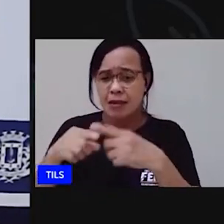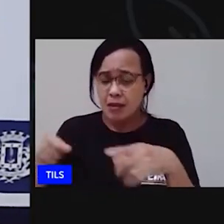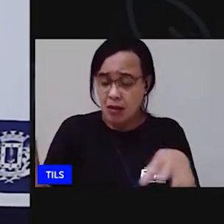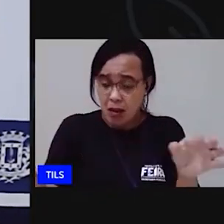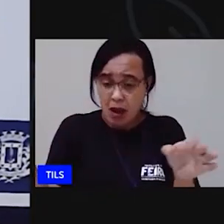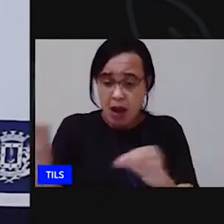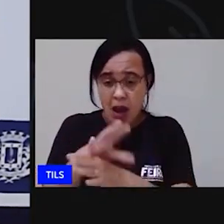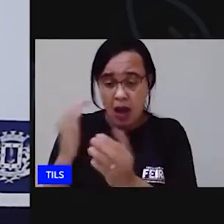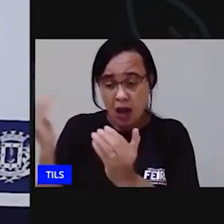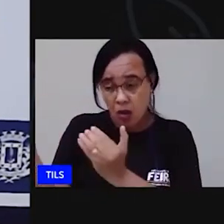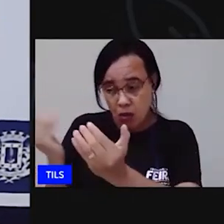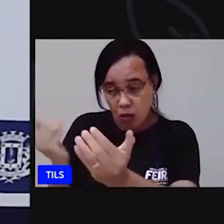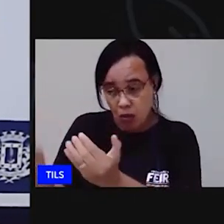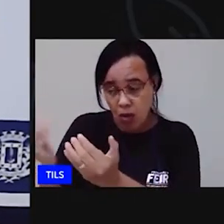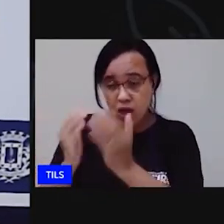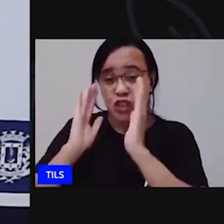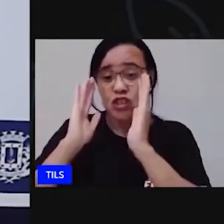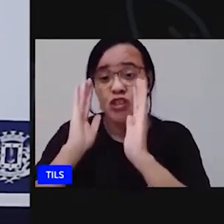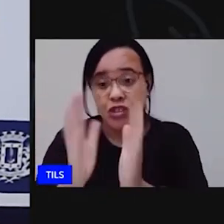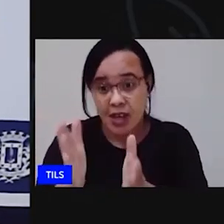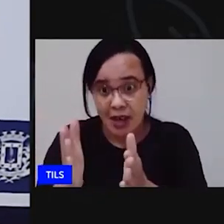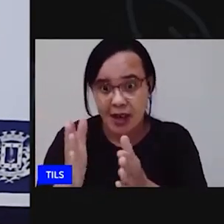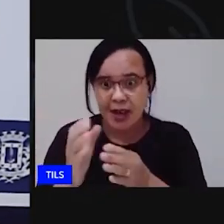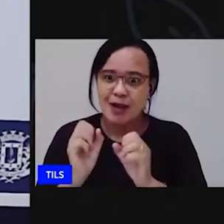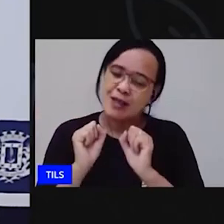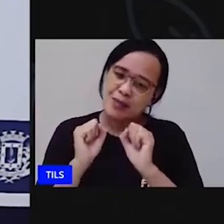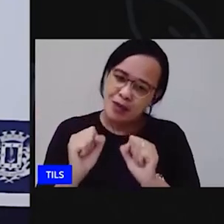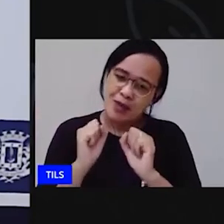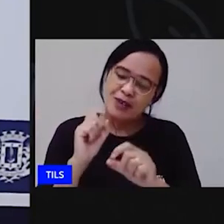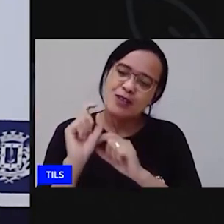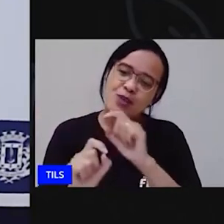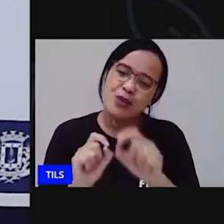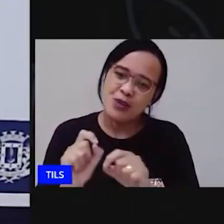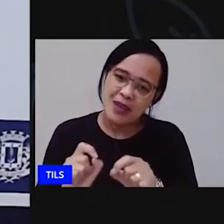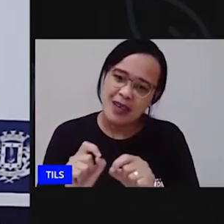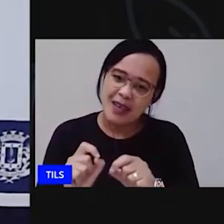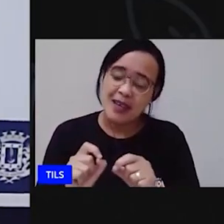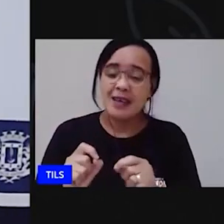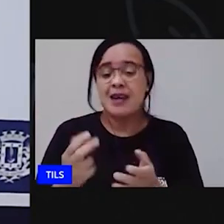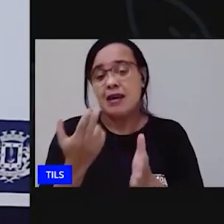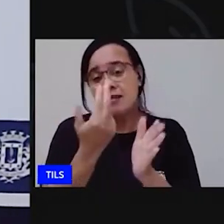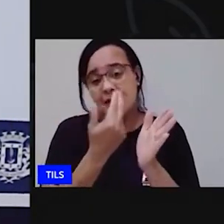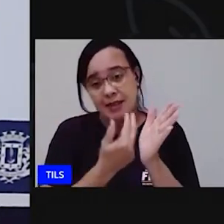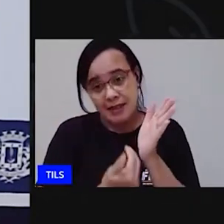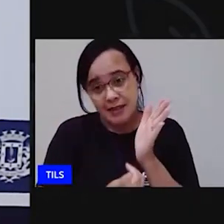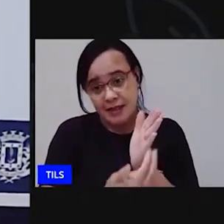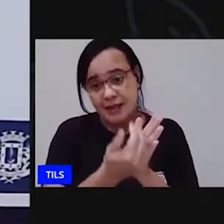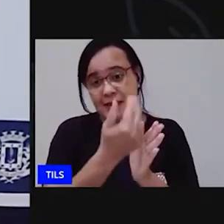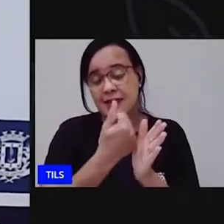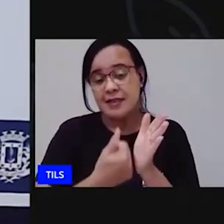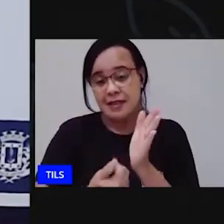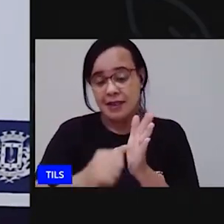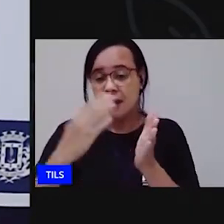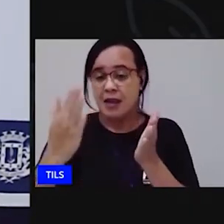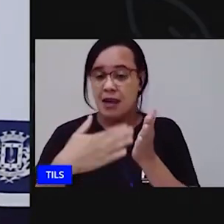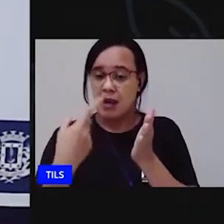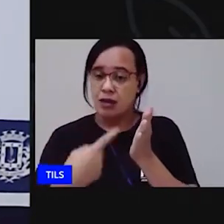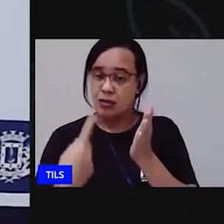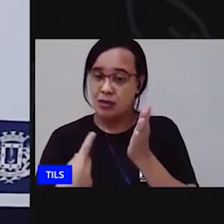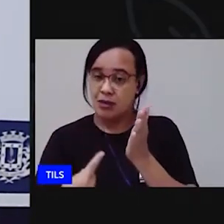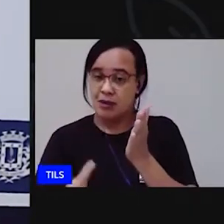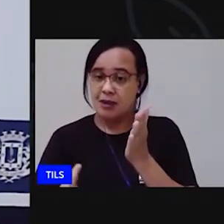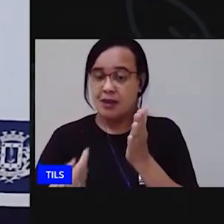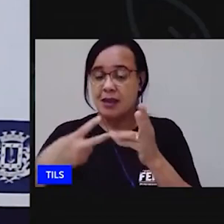comparação por diferentes objetos que você tiver você vai desenhar aí no seu caderno esses